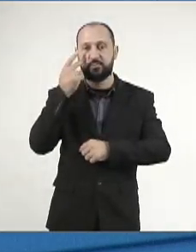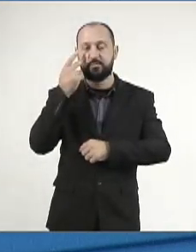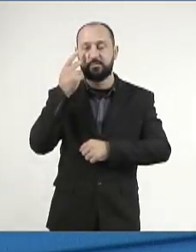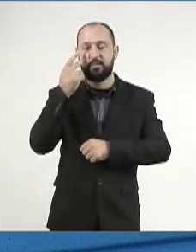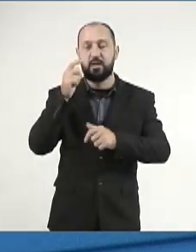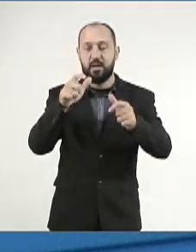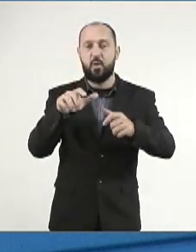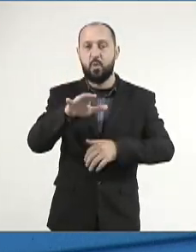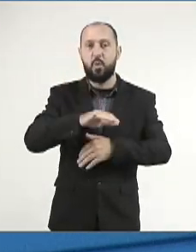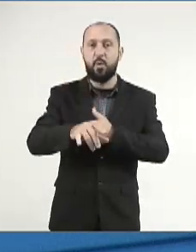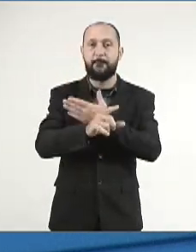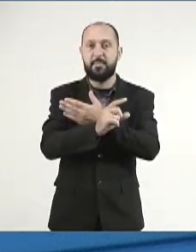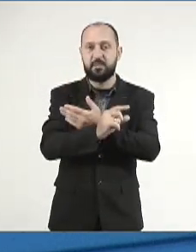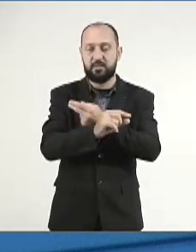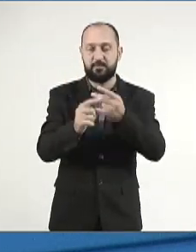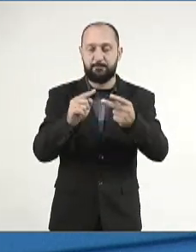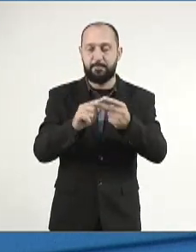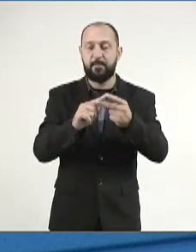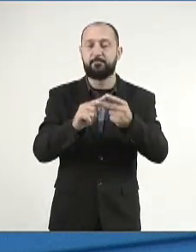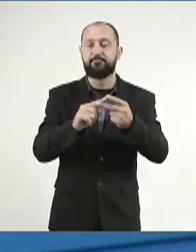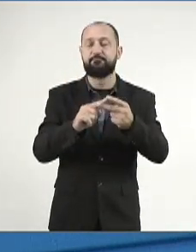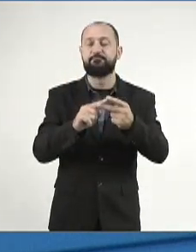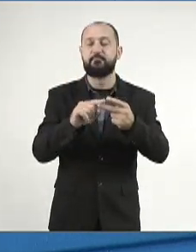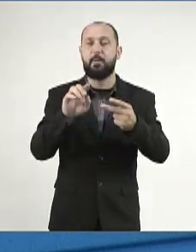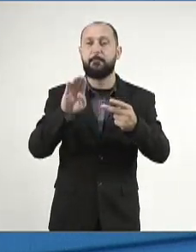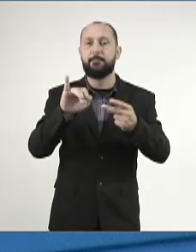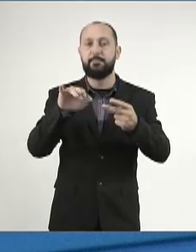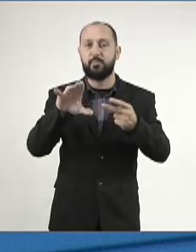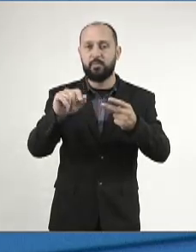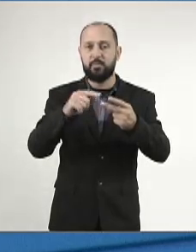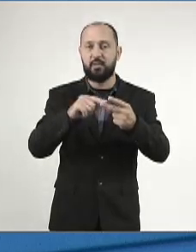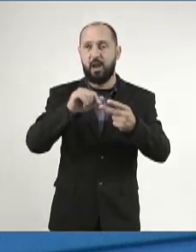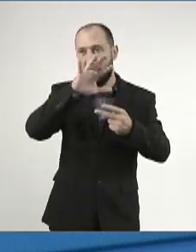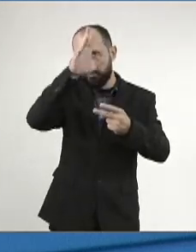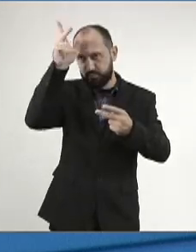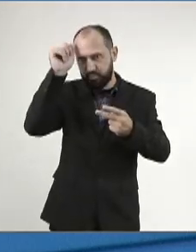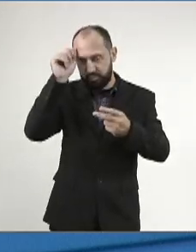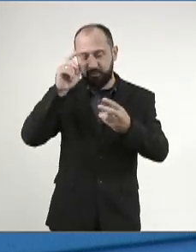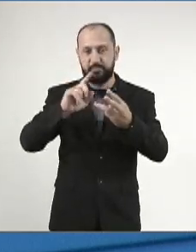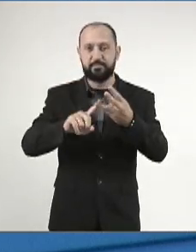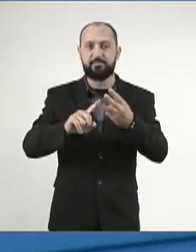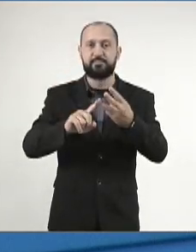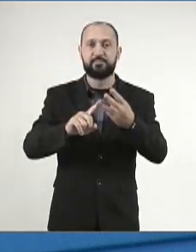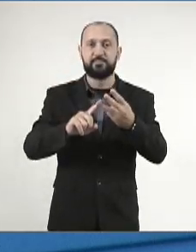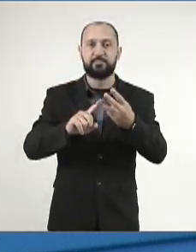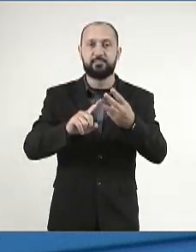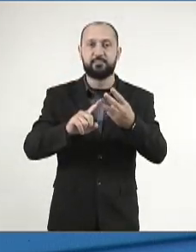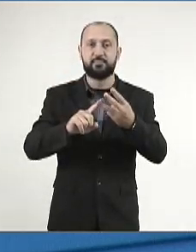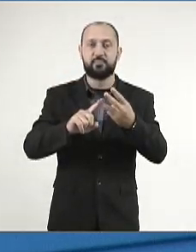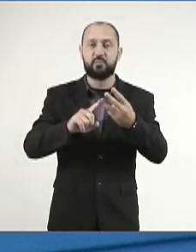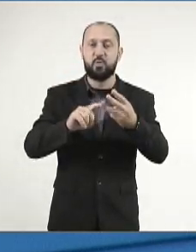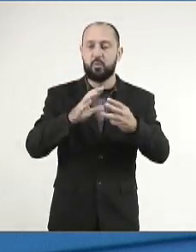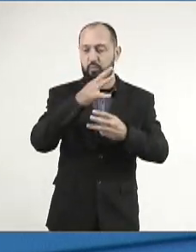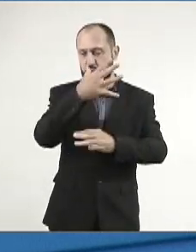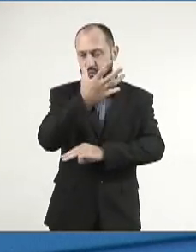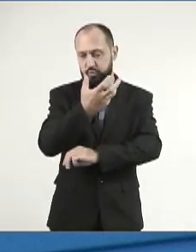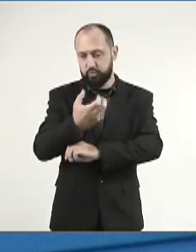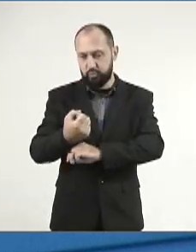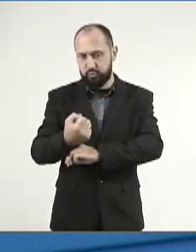bioma Pantanal, o bioma Amazônia, o bioma Cerrado,